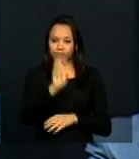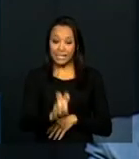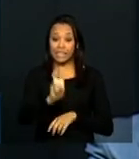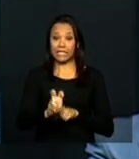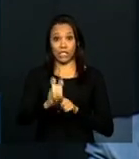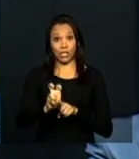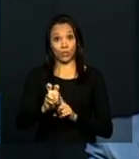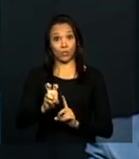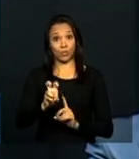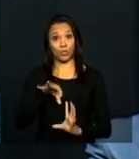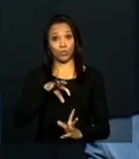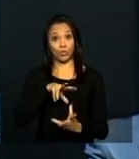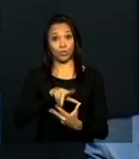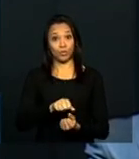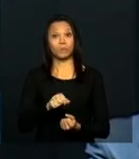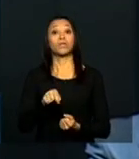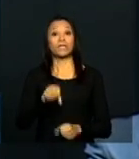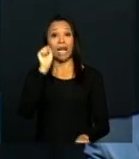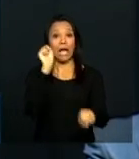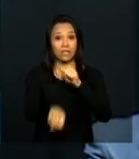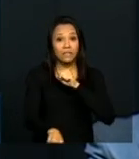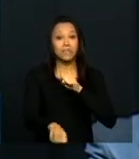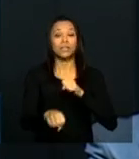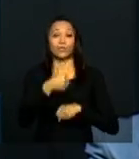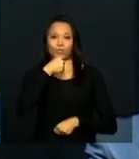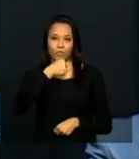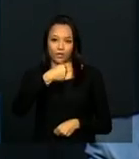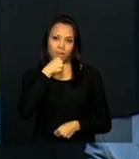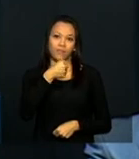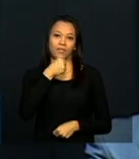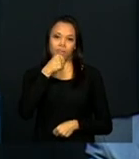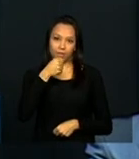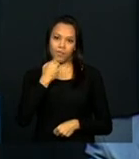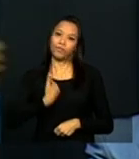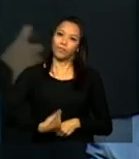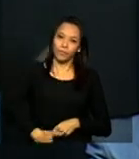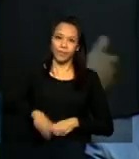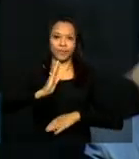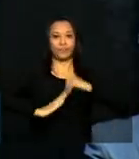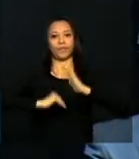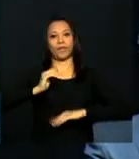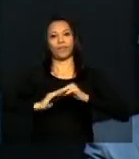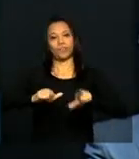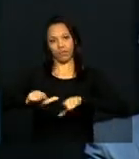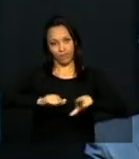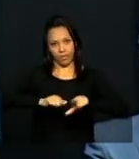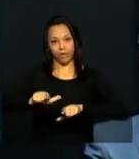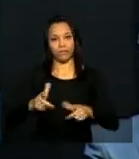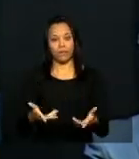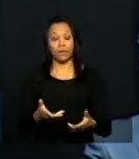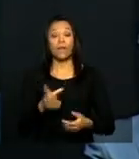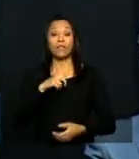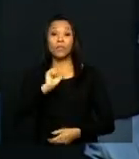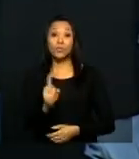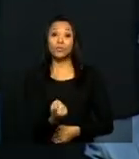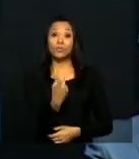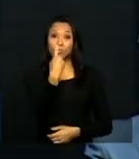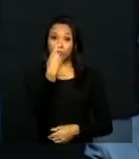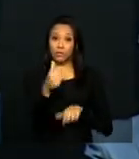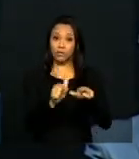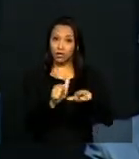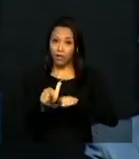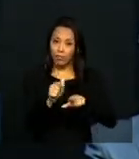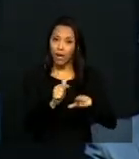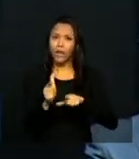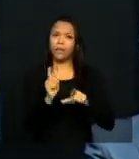mais se assassinam jornalistas no mundo, no exercício da sua profissão. Temos um trabalho único de recuperação da